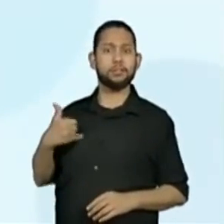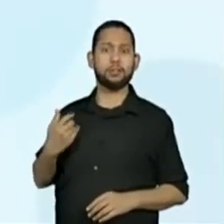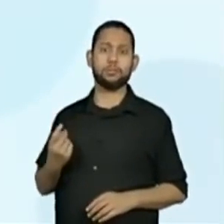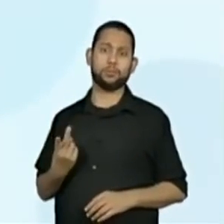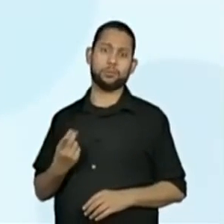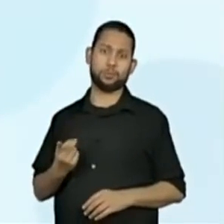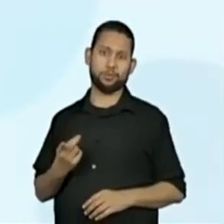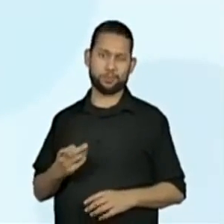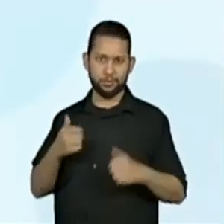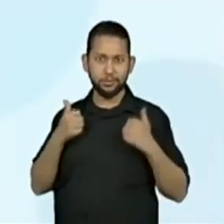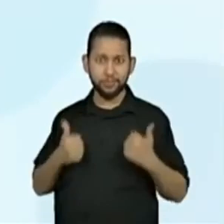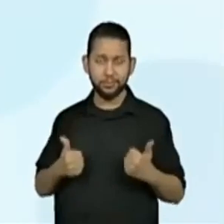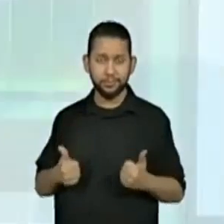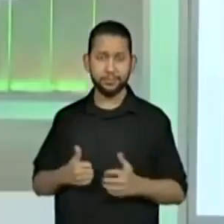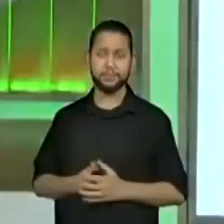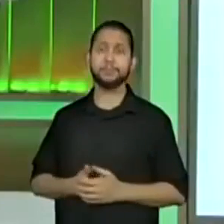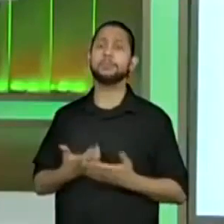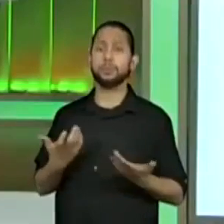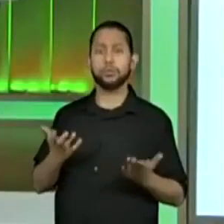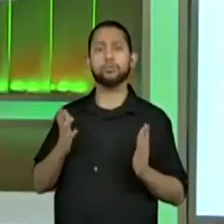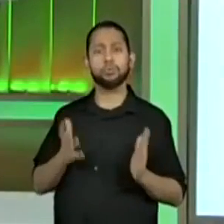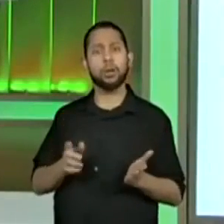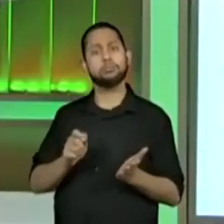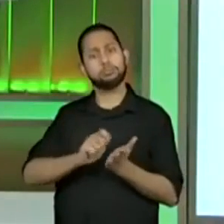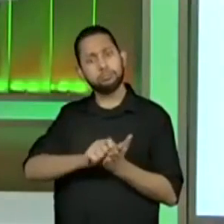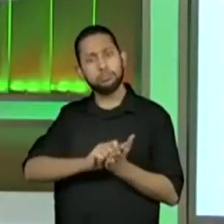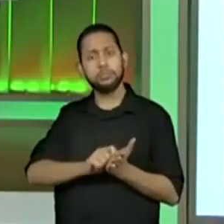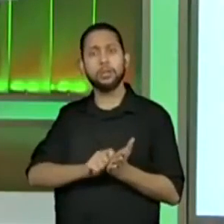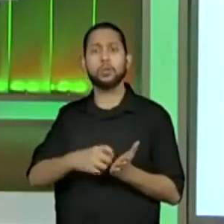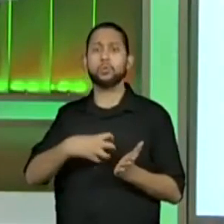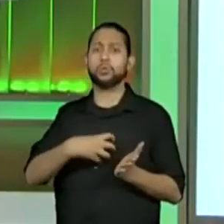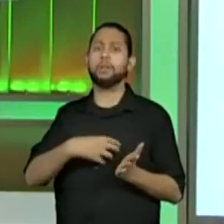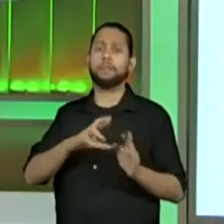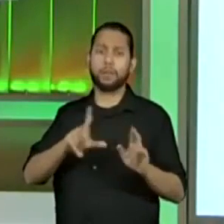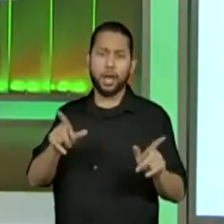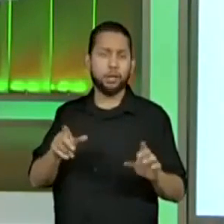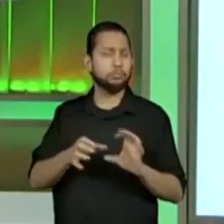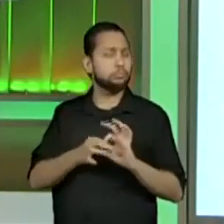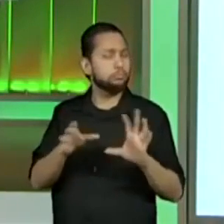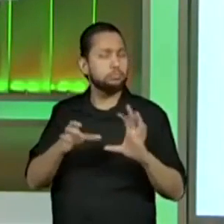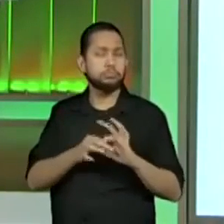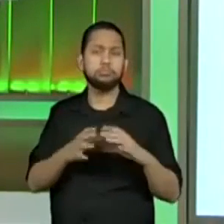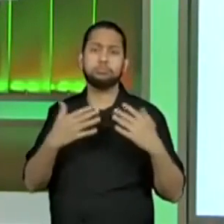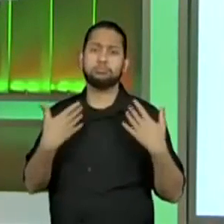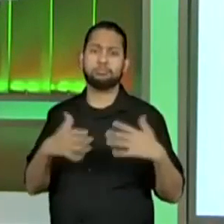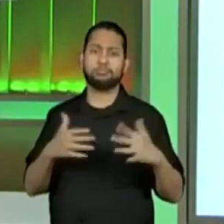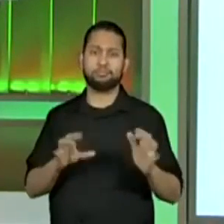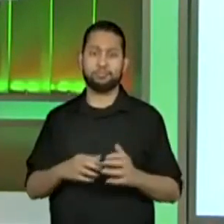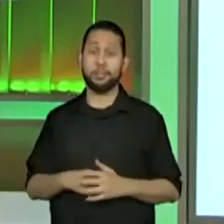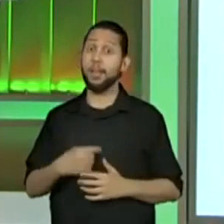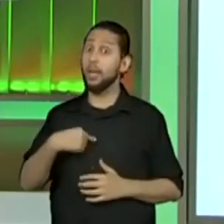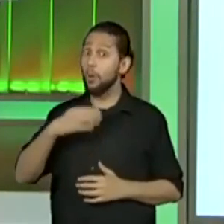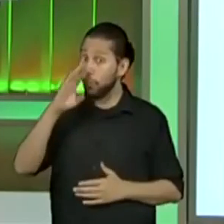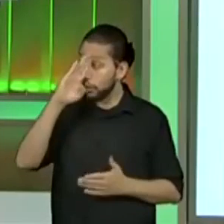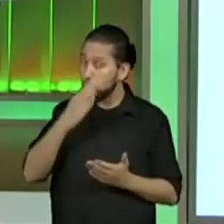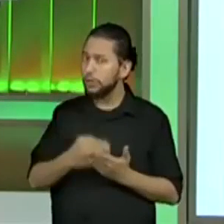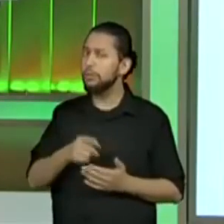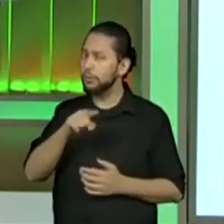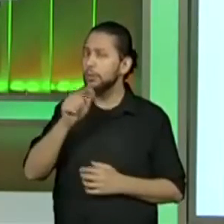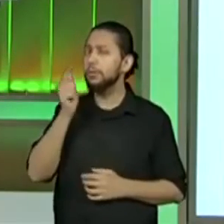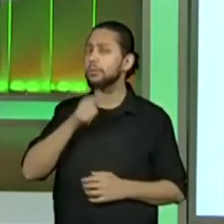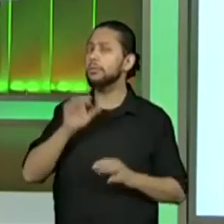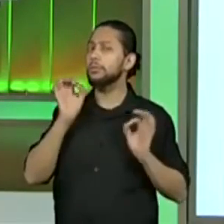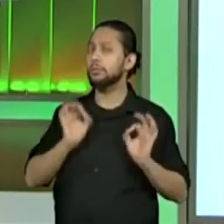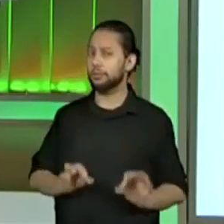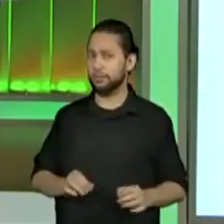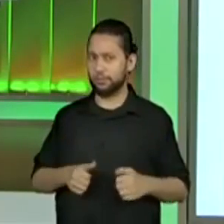Correto? Você pode ter feito isso de uma maneira diferente. E eu acredito que tenha feito de uma maneira